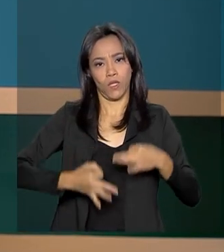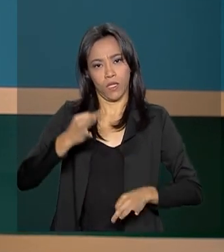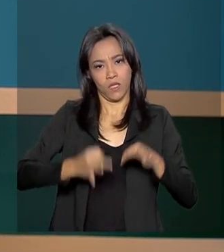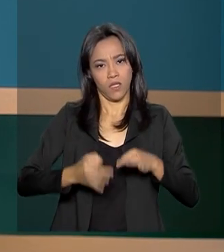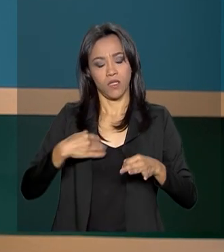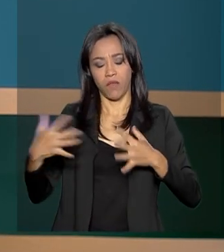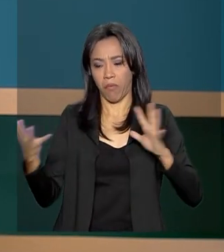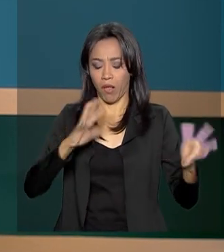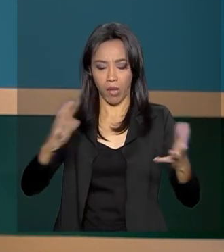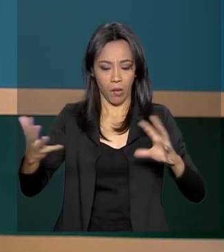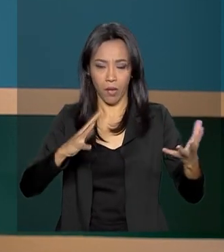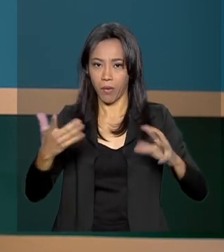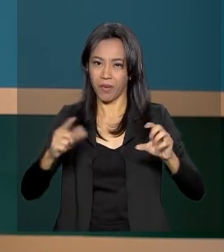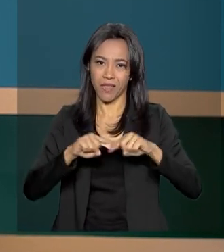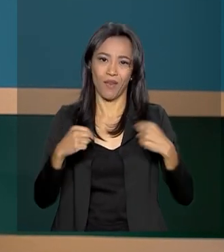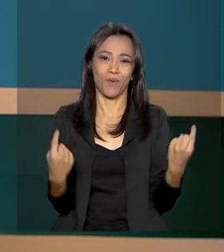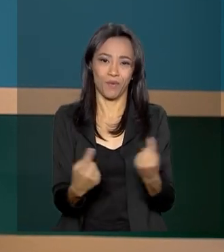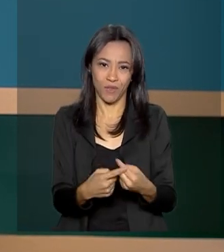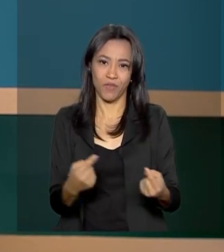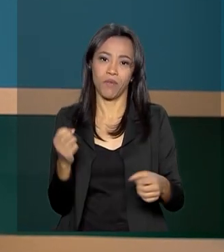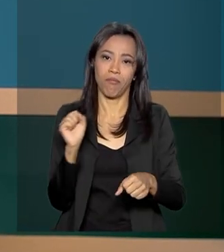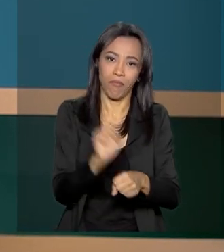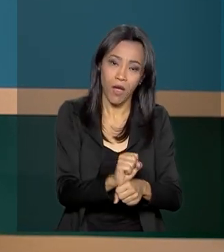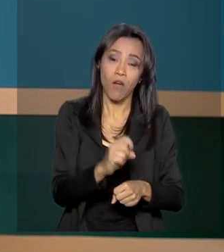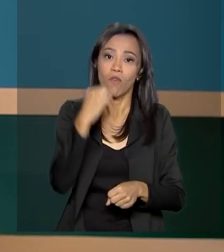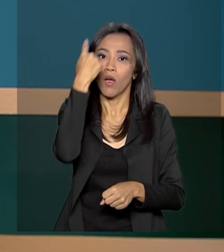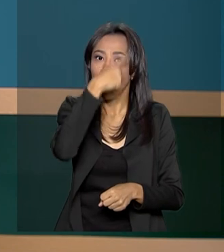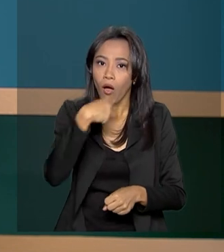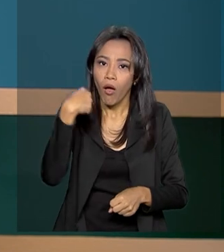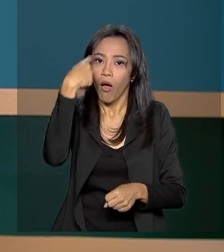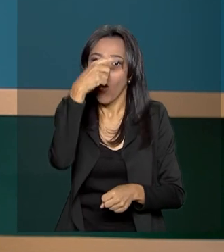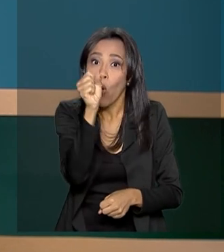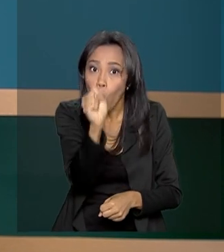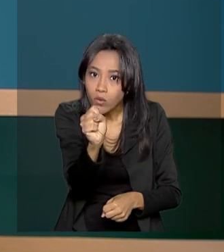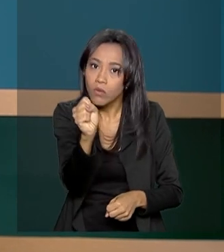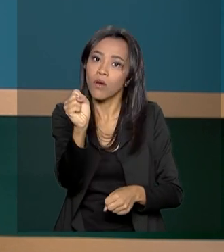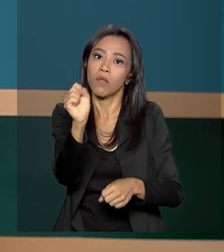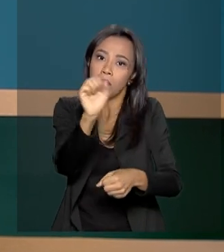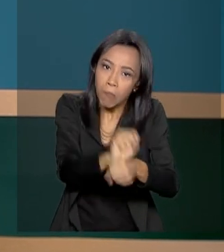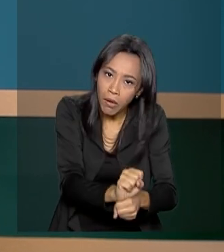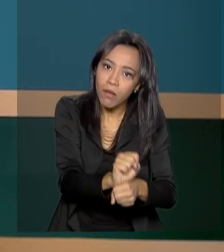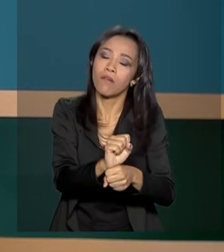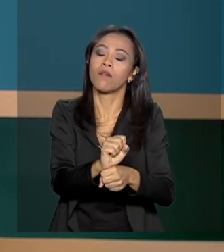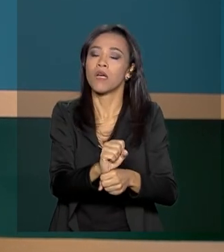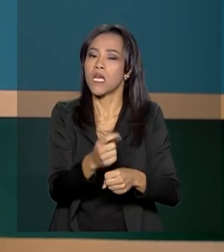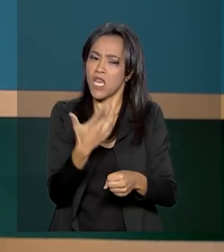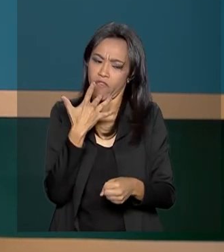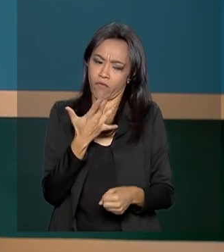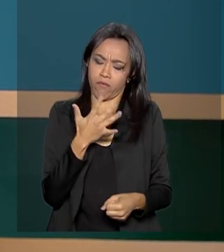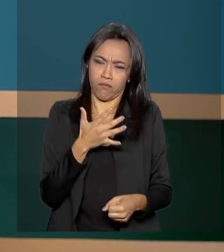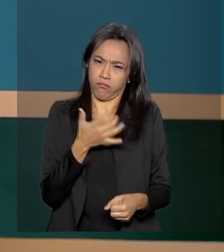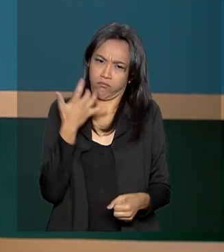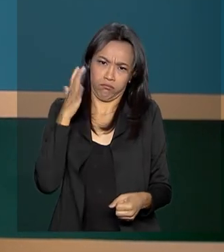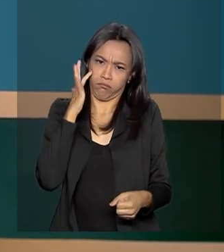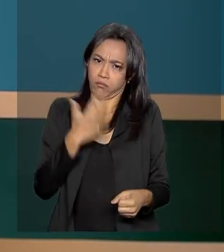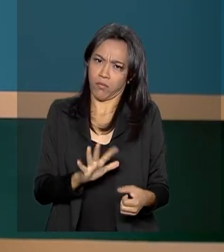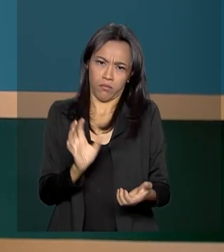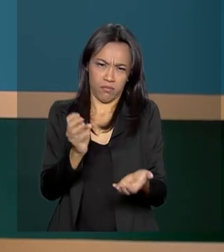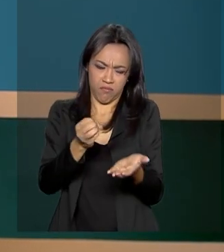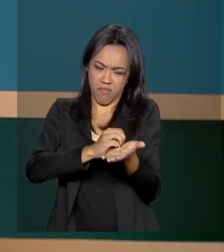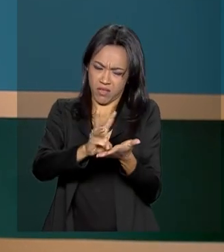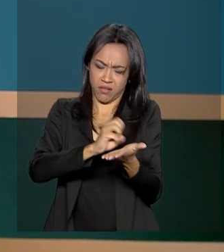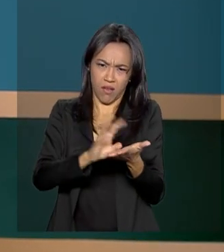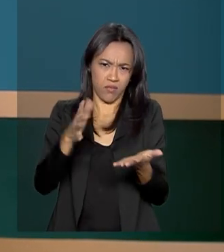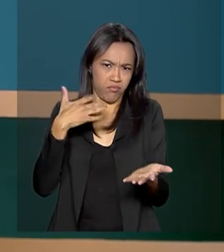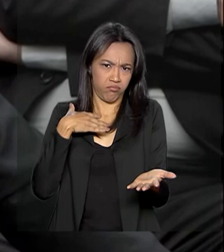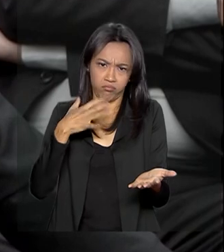tumulto, foi interrompida depois de quase oito horas de duração. Sérgio Moro voltou a afirmar que não reconhece a autenticidade das mensagens.